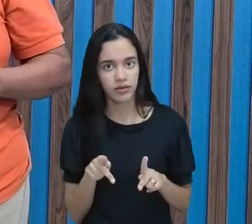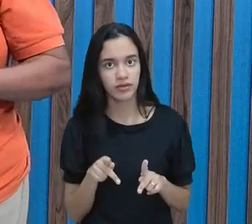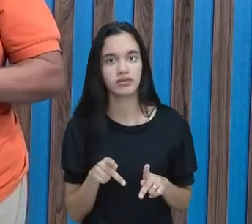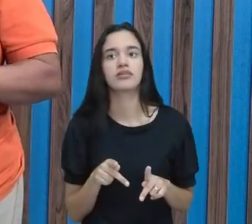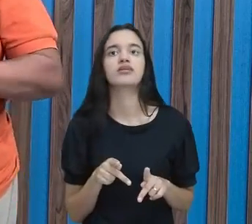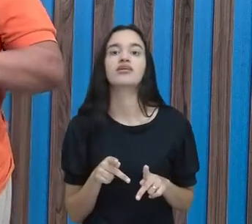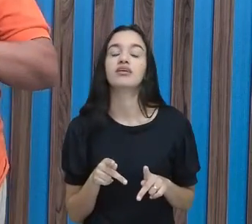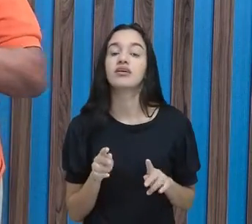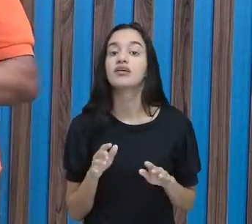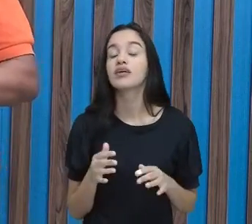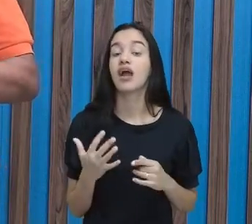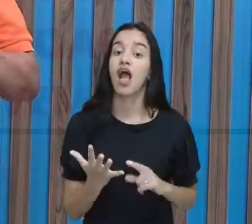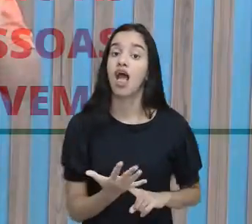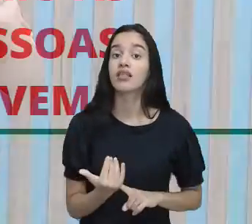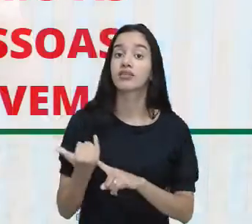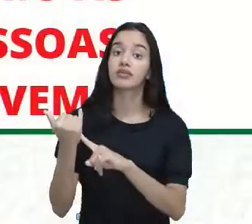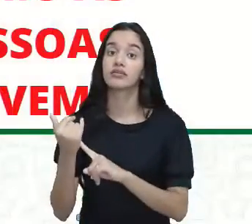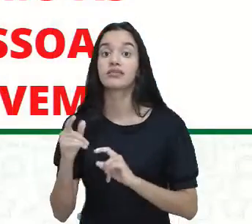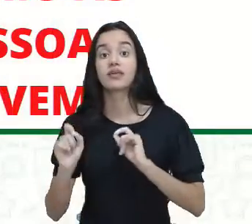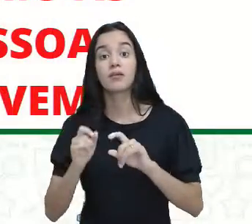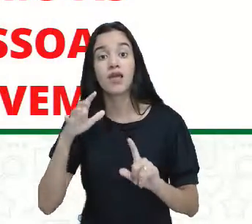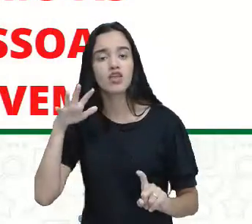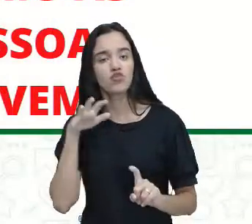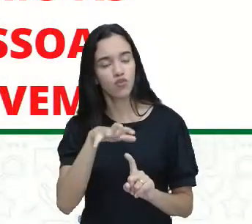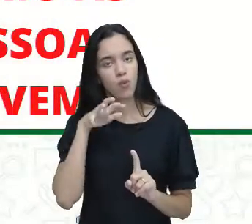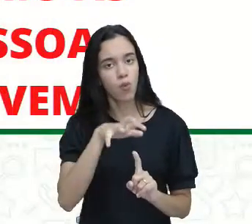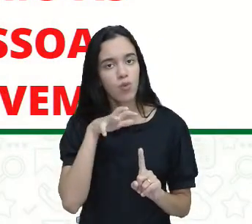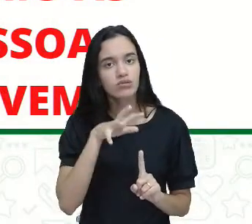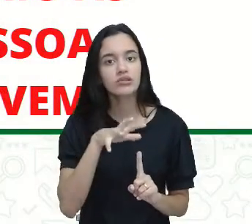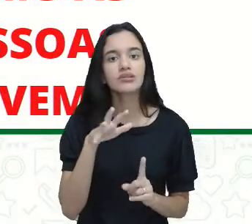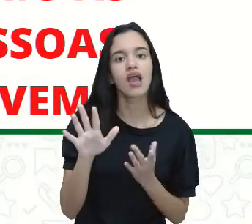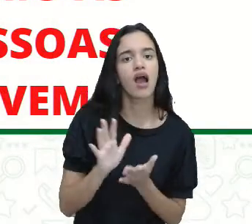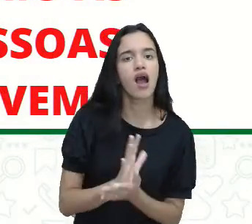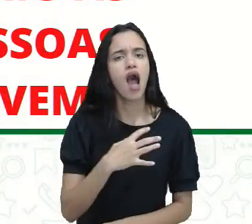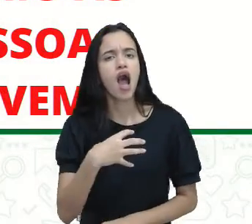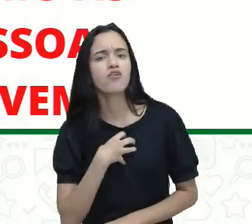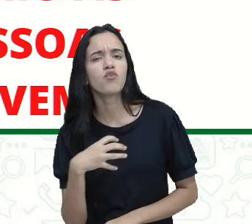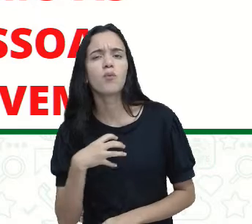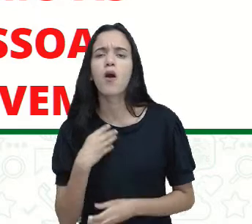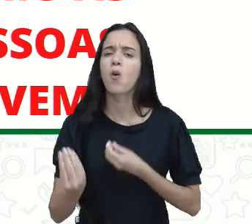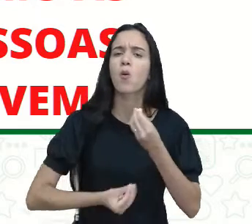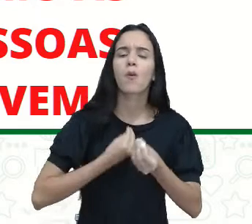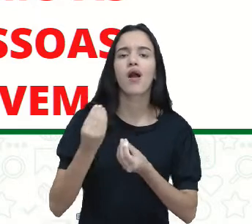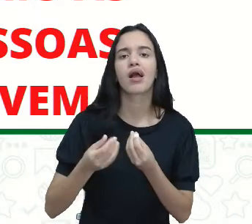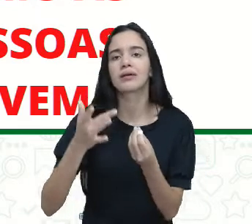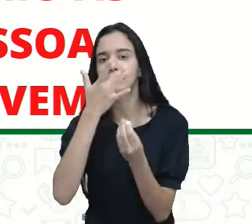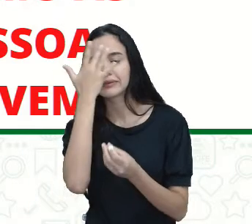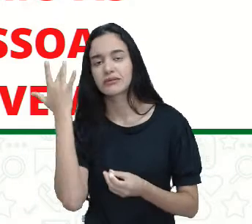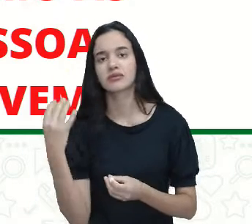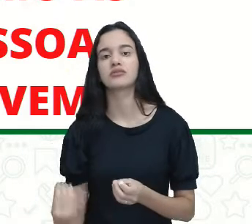A tecnologia, ela influencia a maneira como as pessoas vivem.